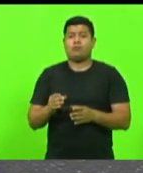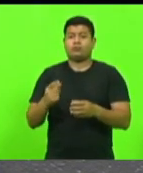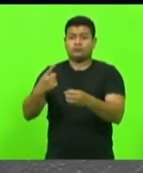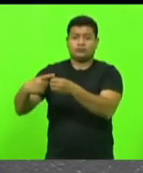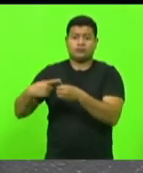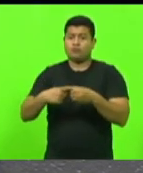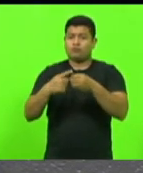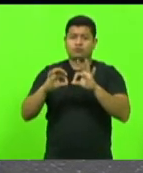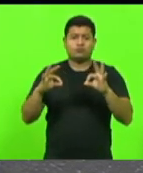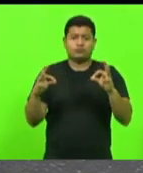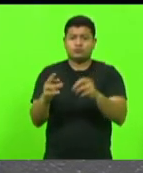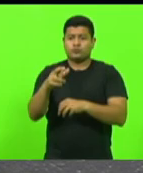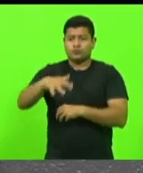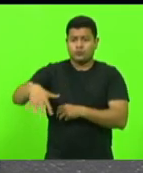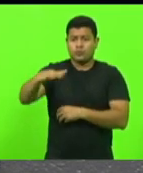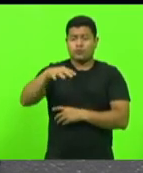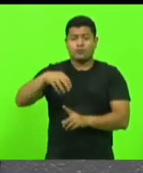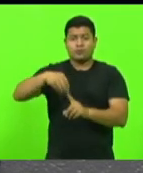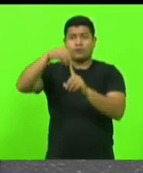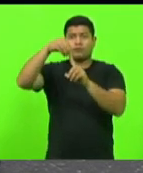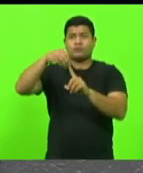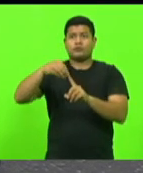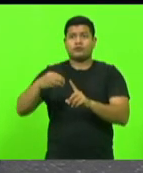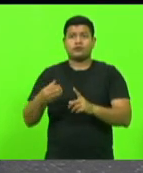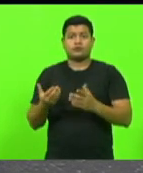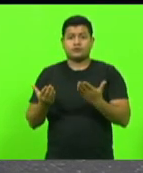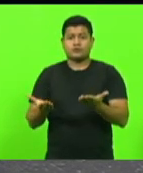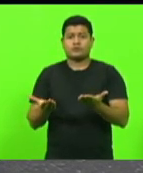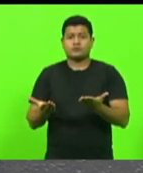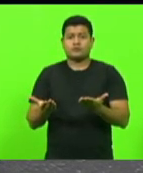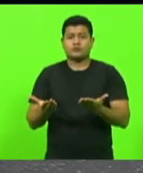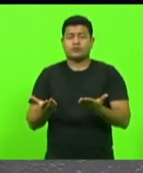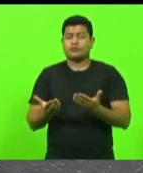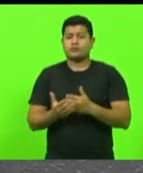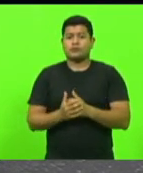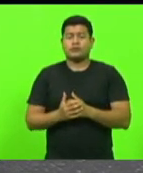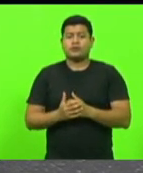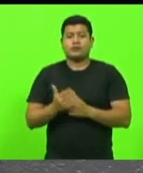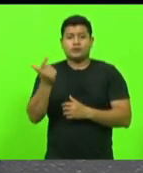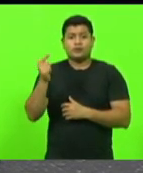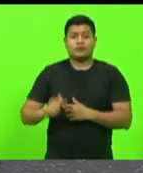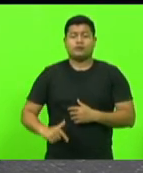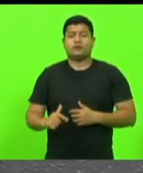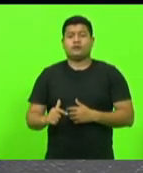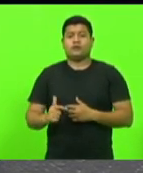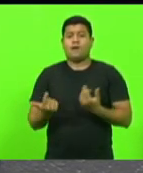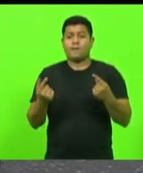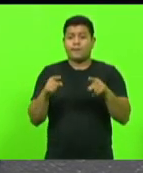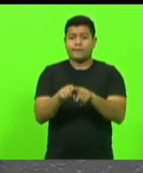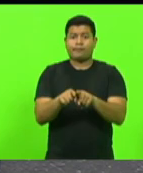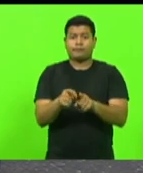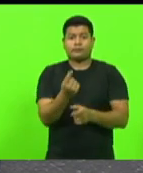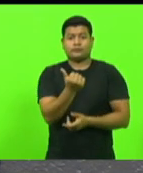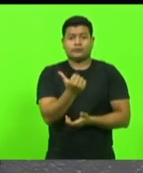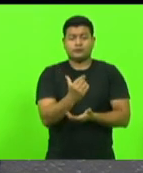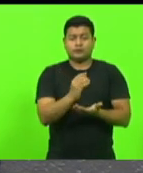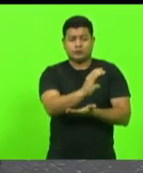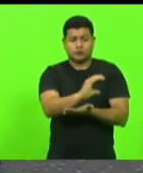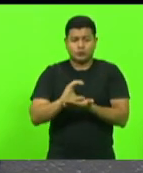foram contemplados. E destaque aqui, mais uma vez, para os convênios, para os repasses de recursos,